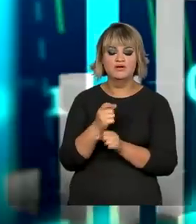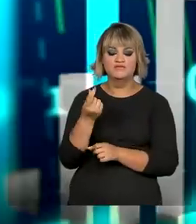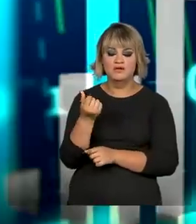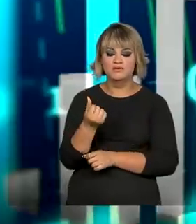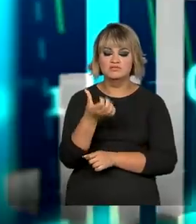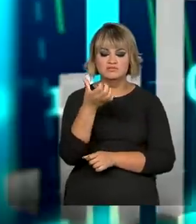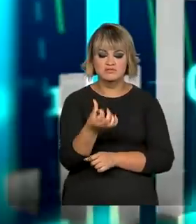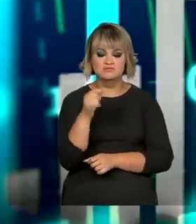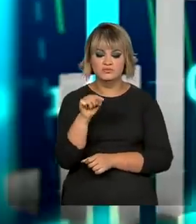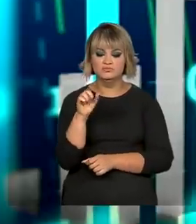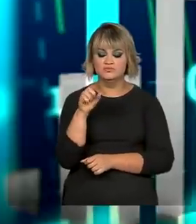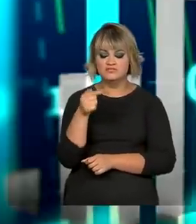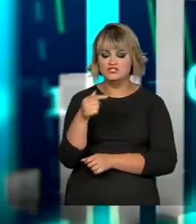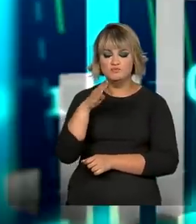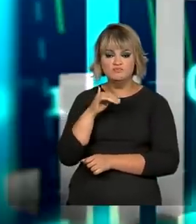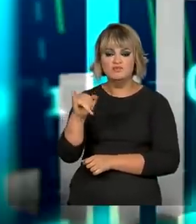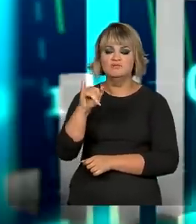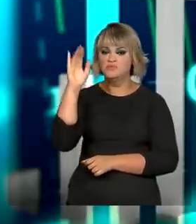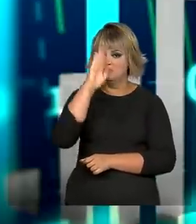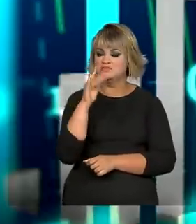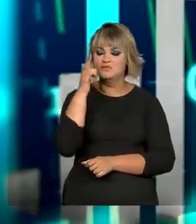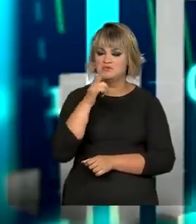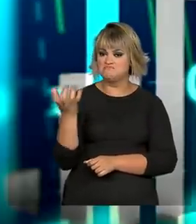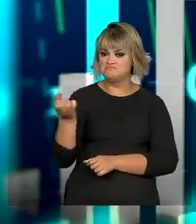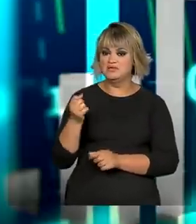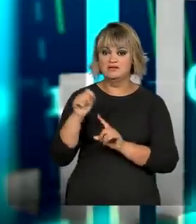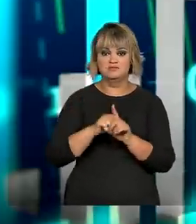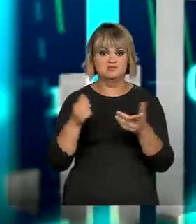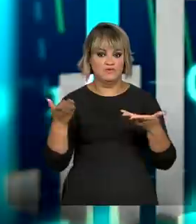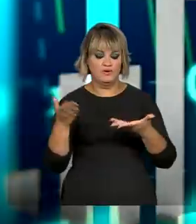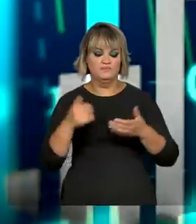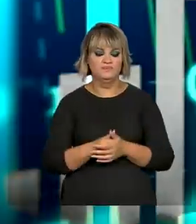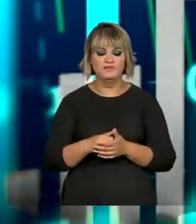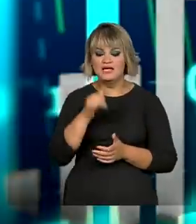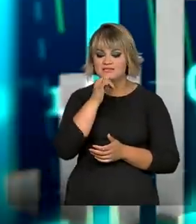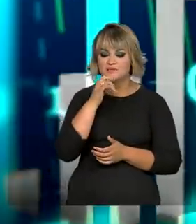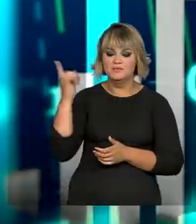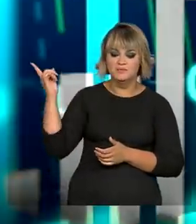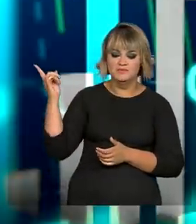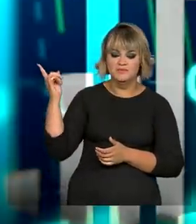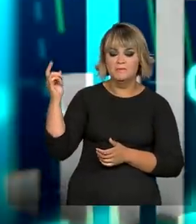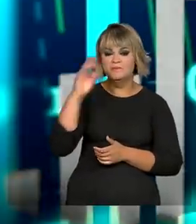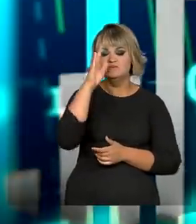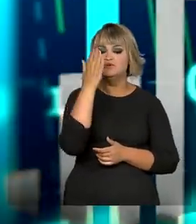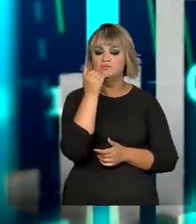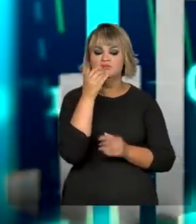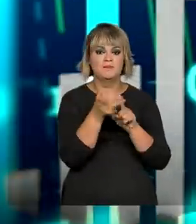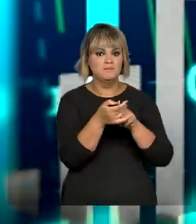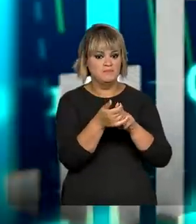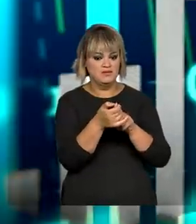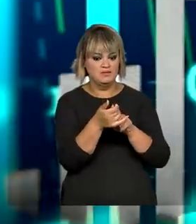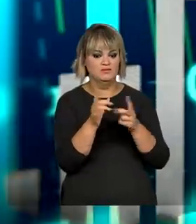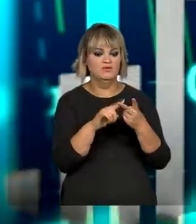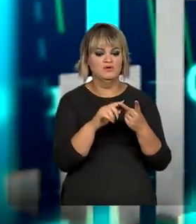6,7 bilhões para o Brasil, apenas neste mês. Destaques, nós temos um grande desempenho por parte do milho, que teve